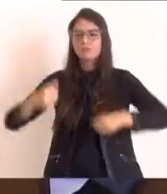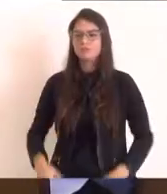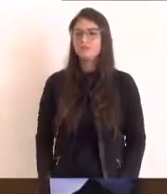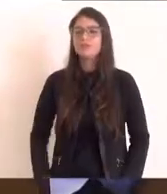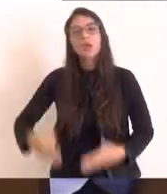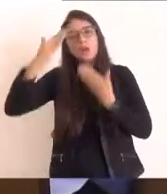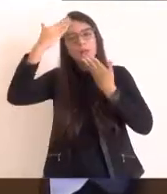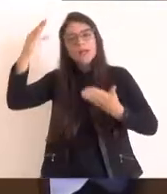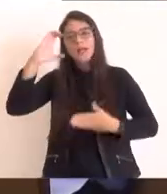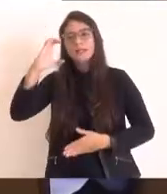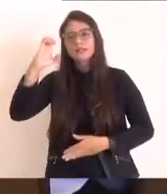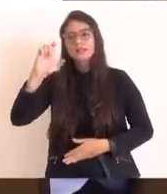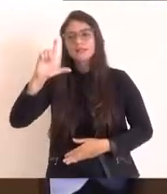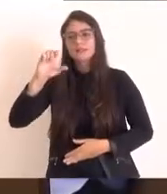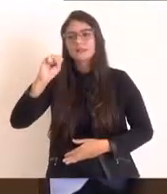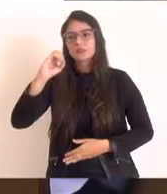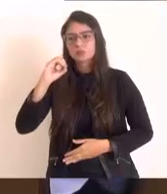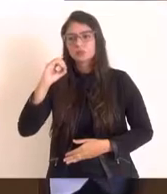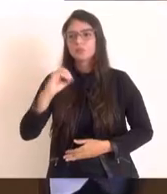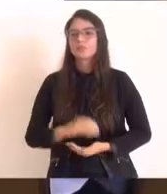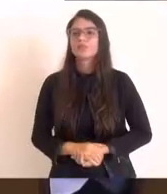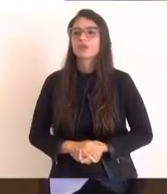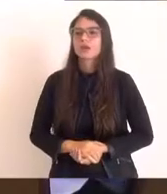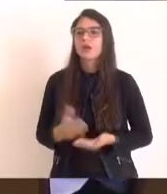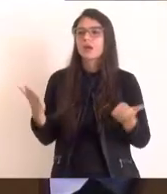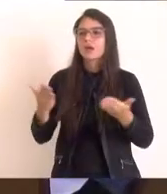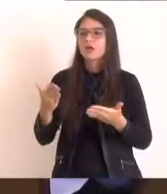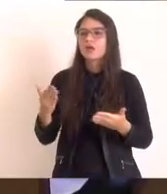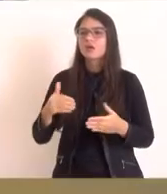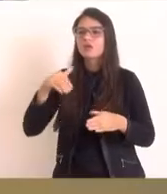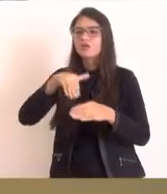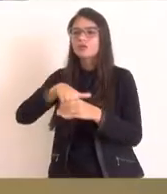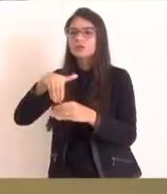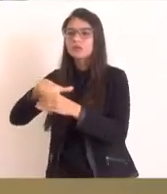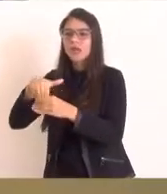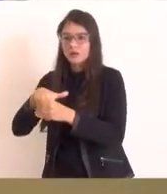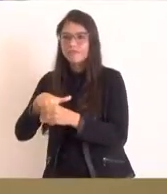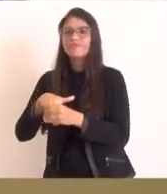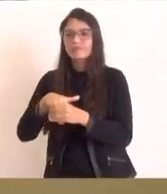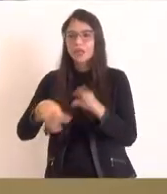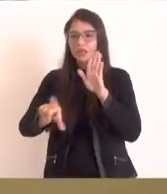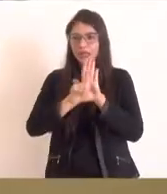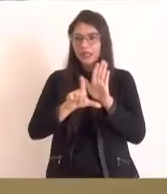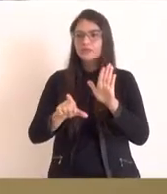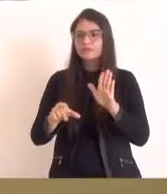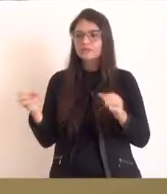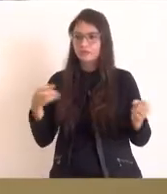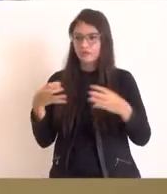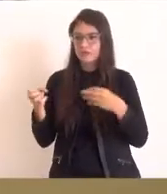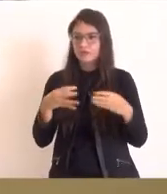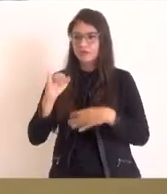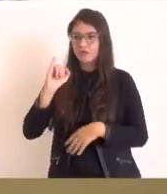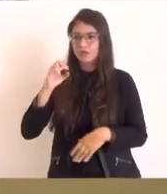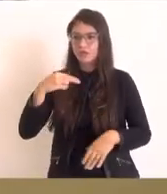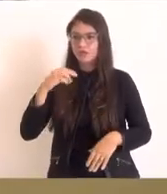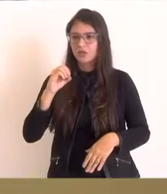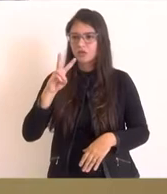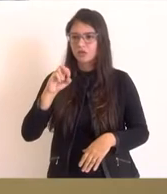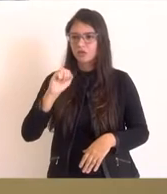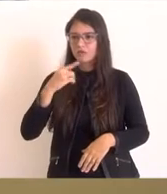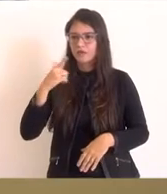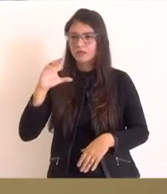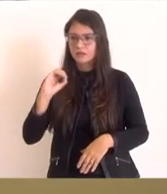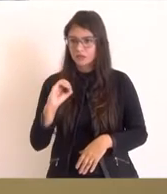Vamos botar para votar já na Assembleia a Lei de Inovação, mas lembrando também, lembrando